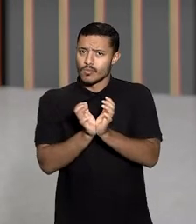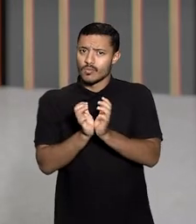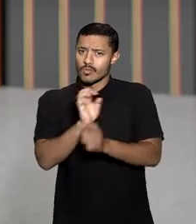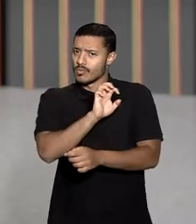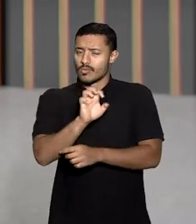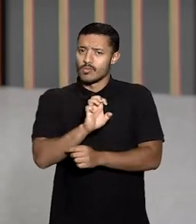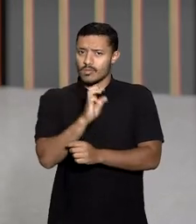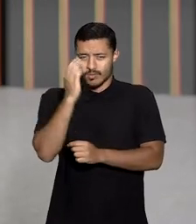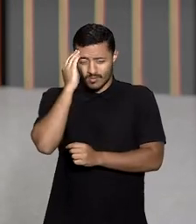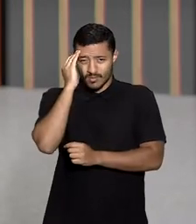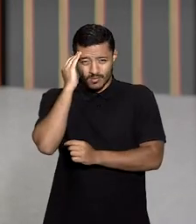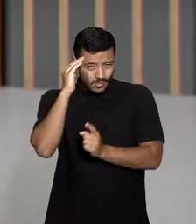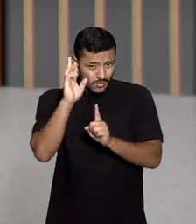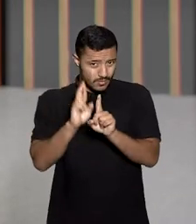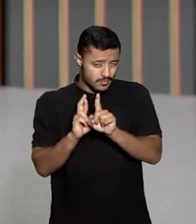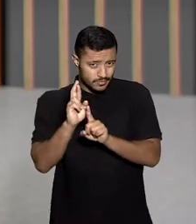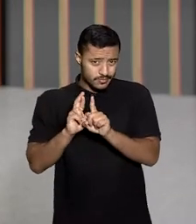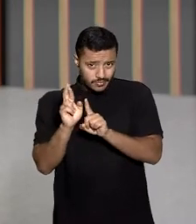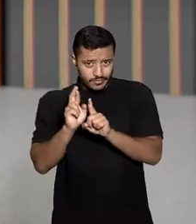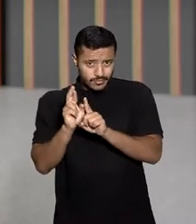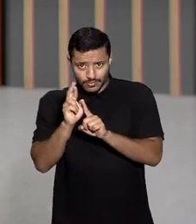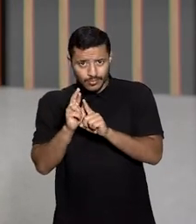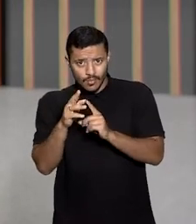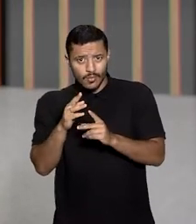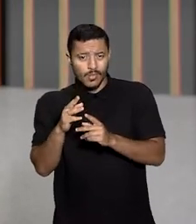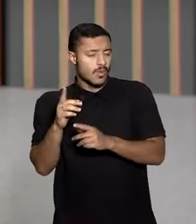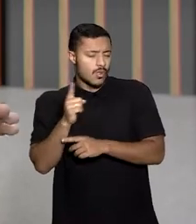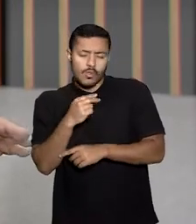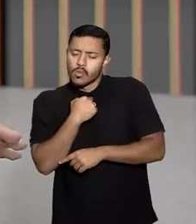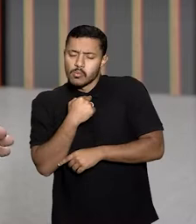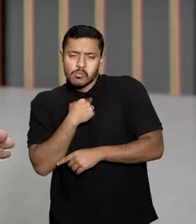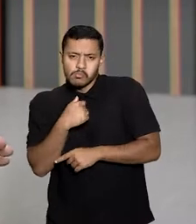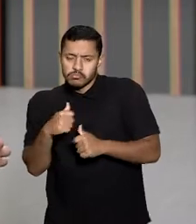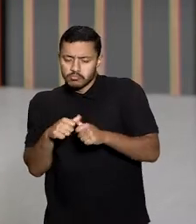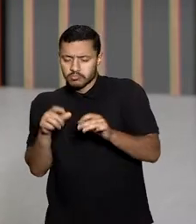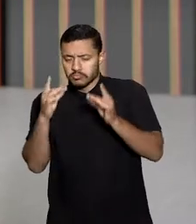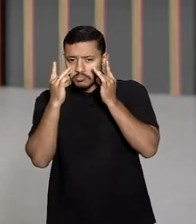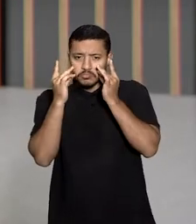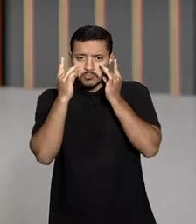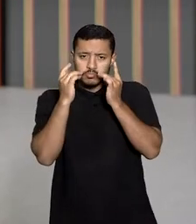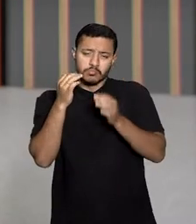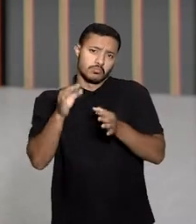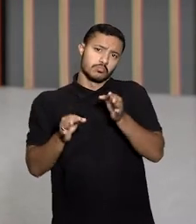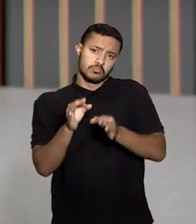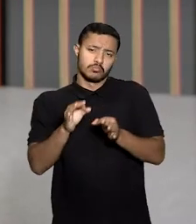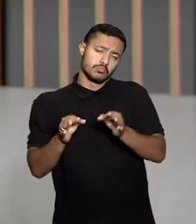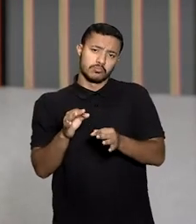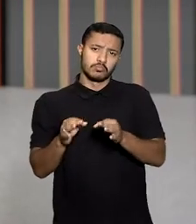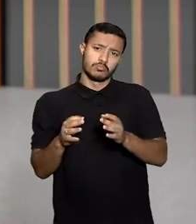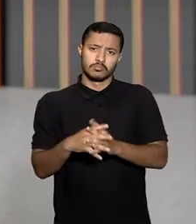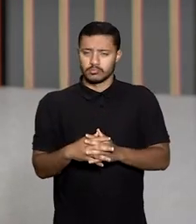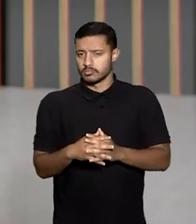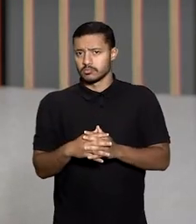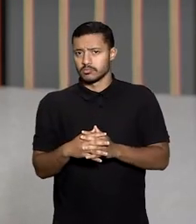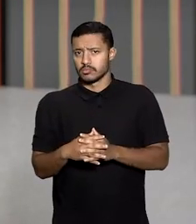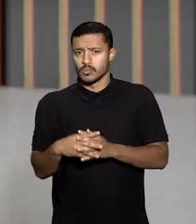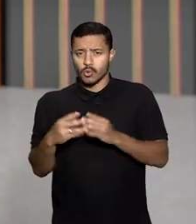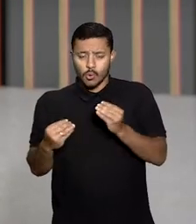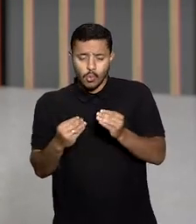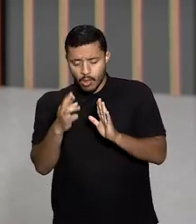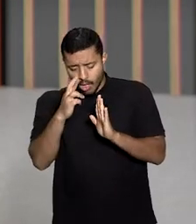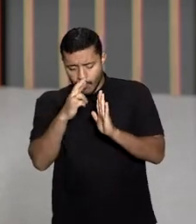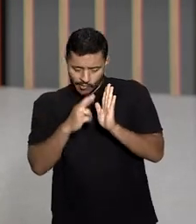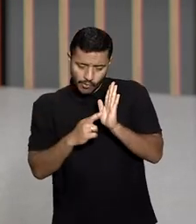Estadual entendeu que o relator originário nem poderia participar de julgamentos posteriores, seja como